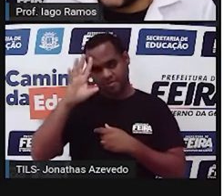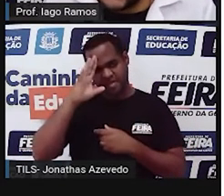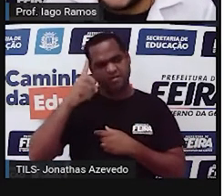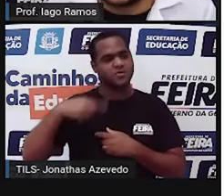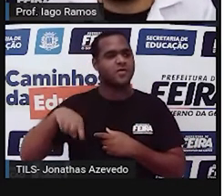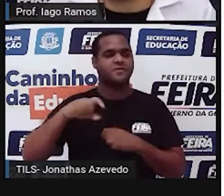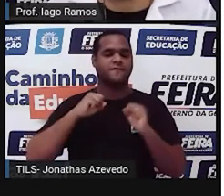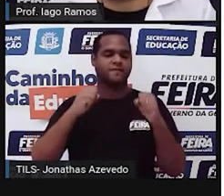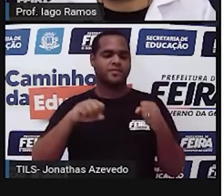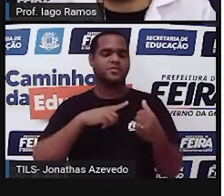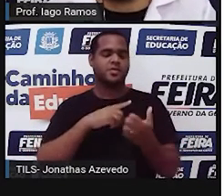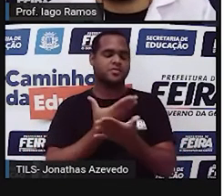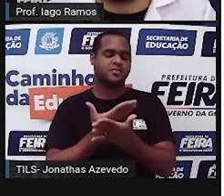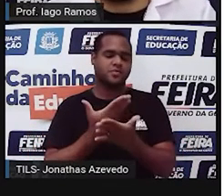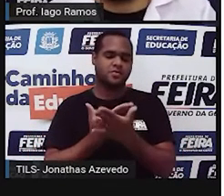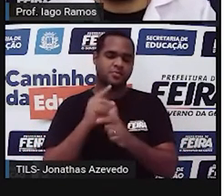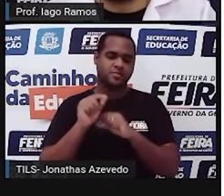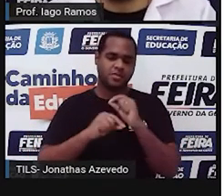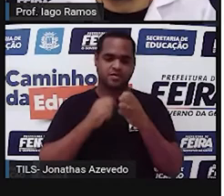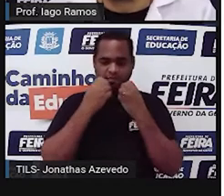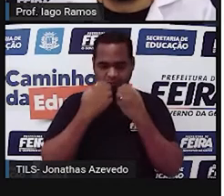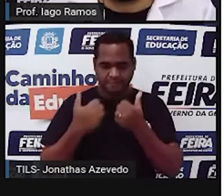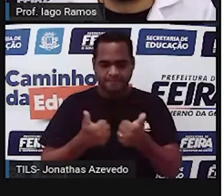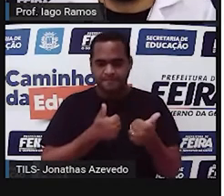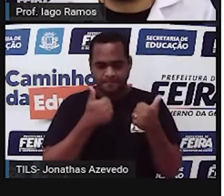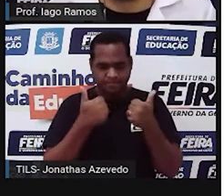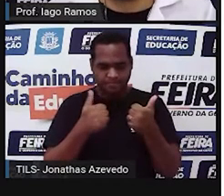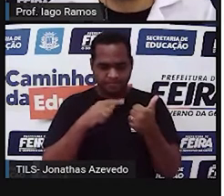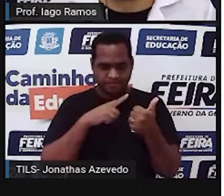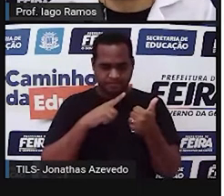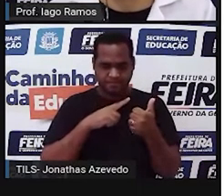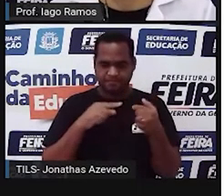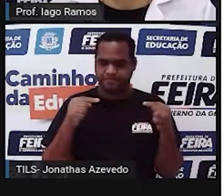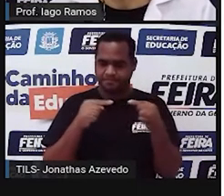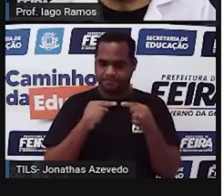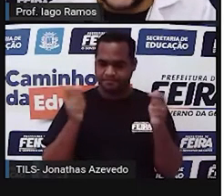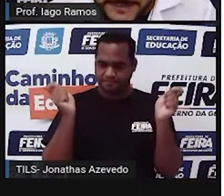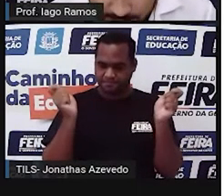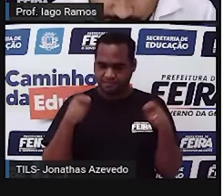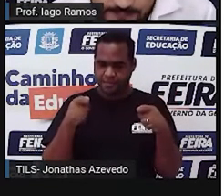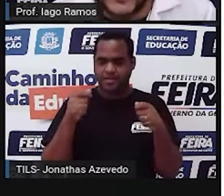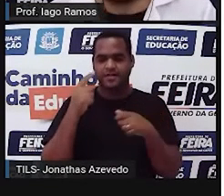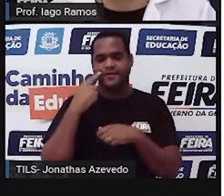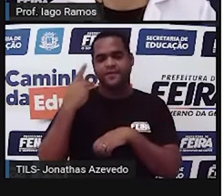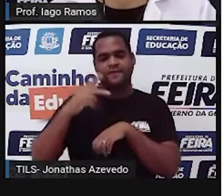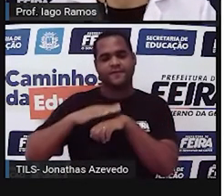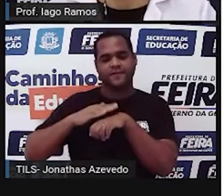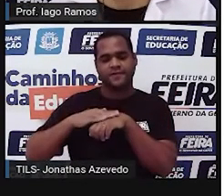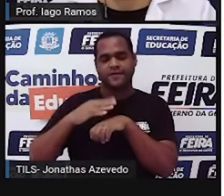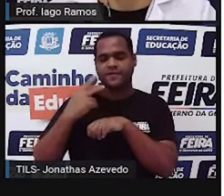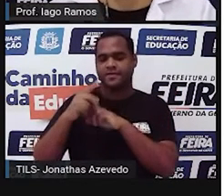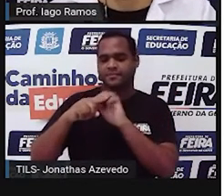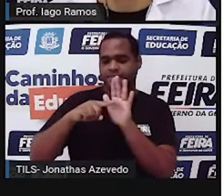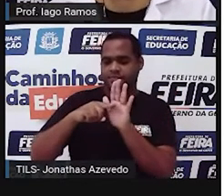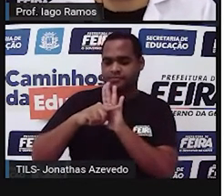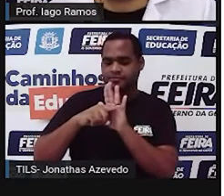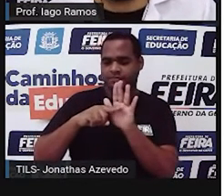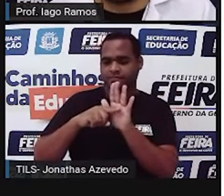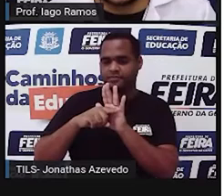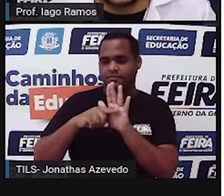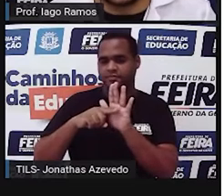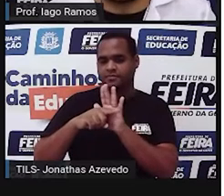estudou sobre cálculo de área de retângulos, tá? Eu proponho que a gente faça investigações, tá? É isso aí.